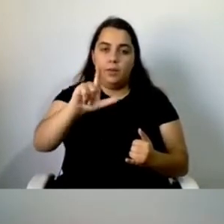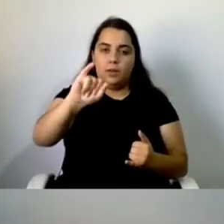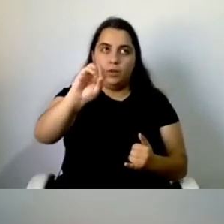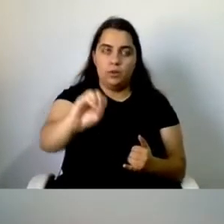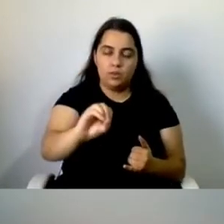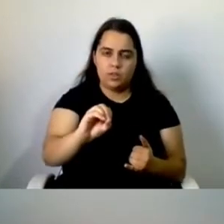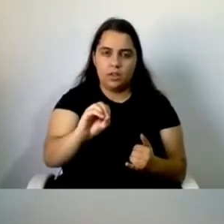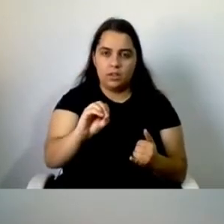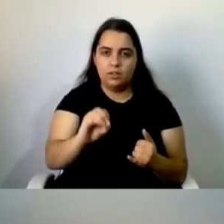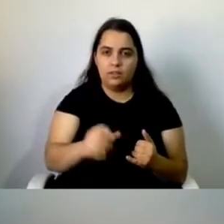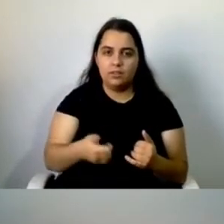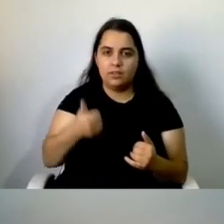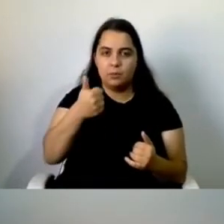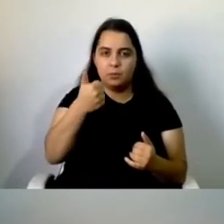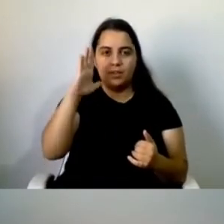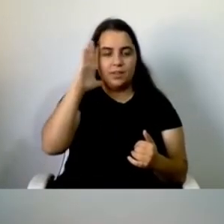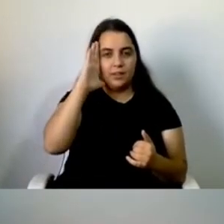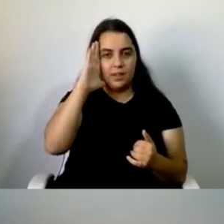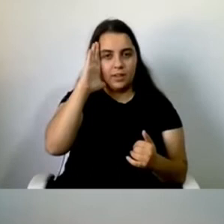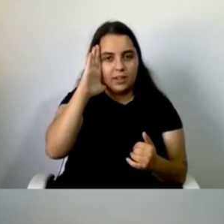Boa tarde a todos e a todos.